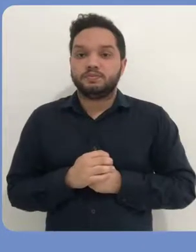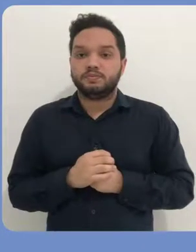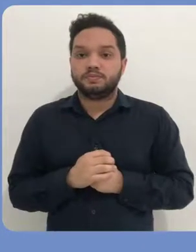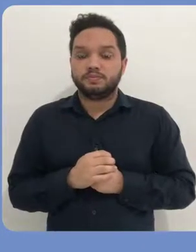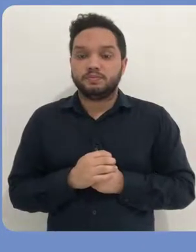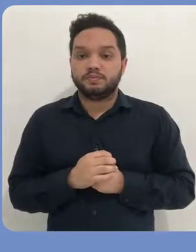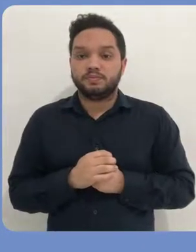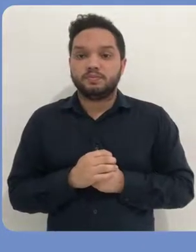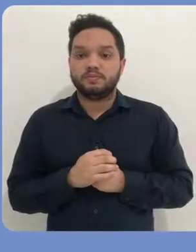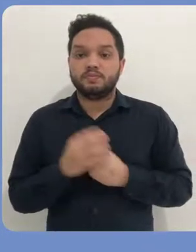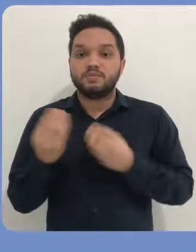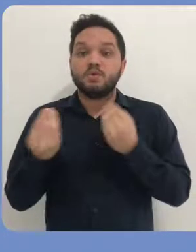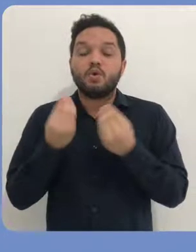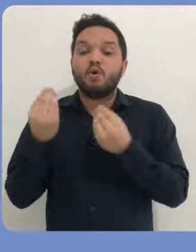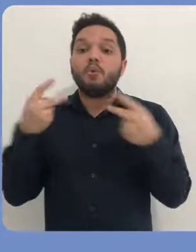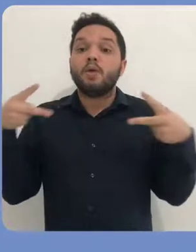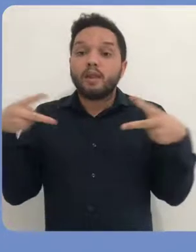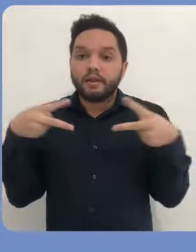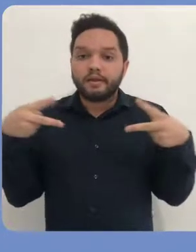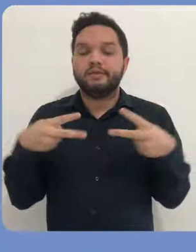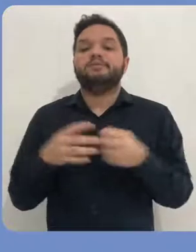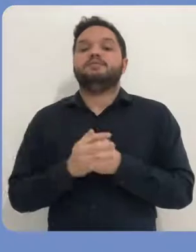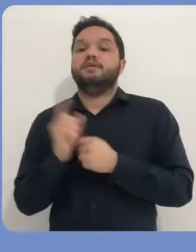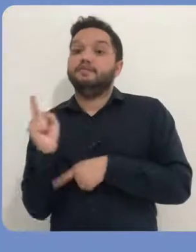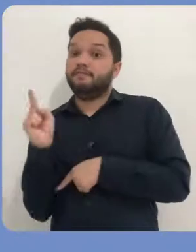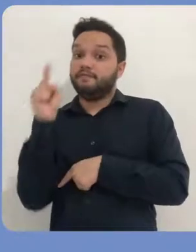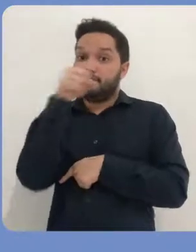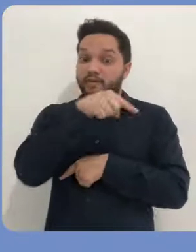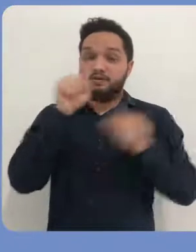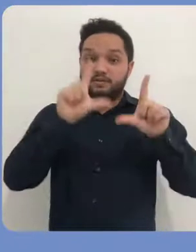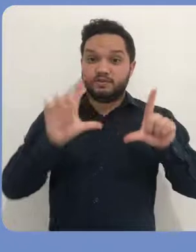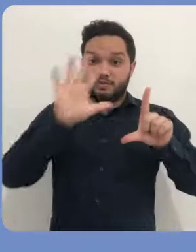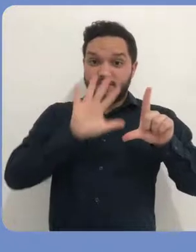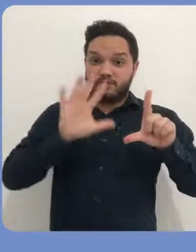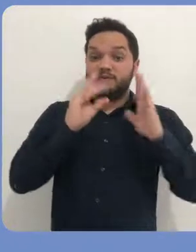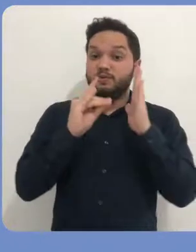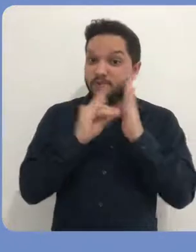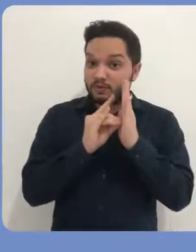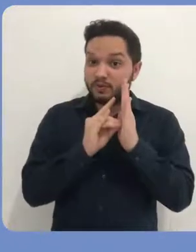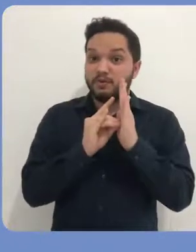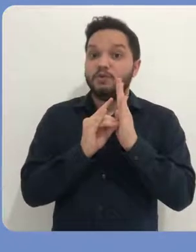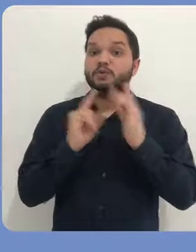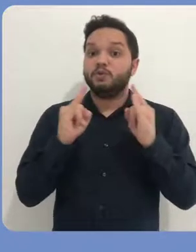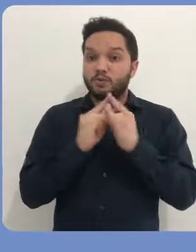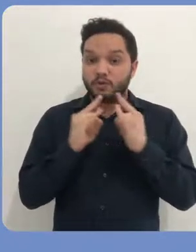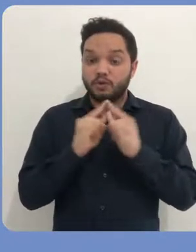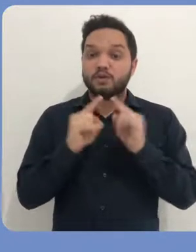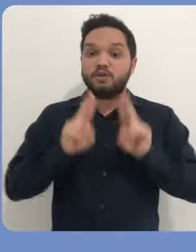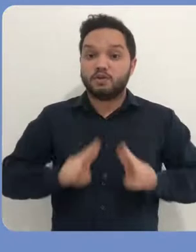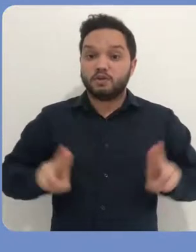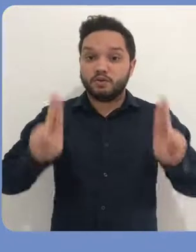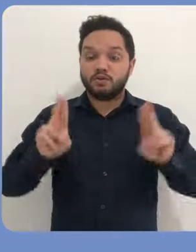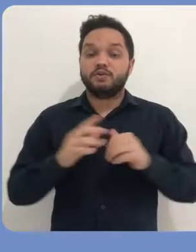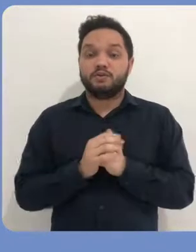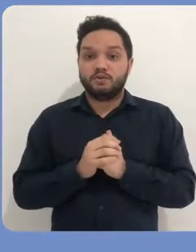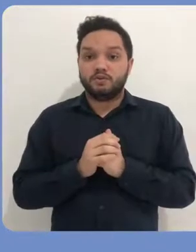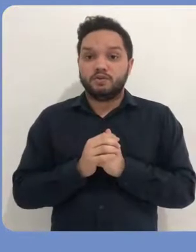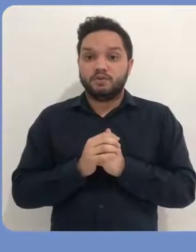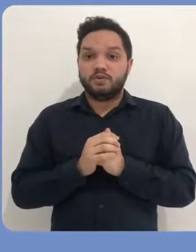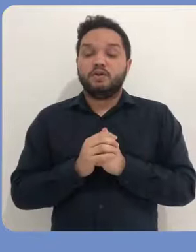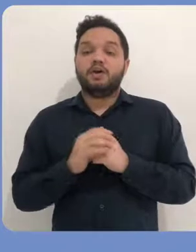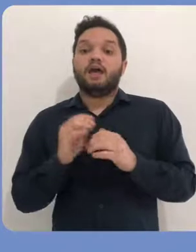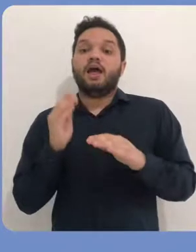Então, para obter a informação do link, eu devo vir na página do repositório institucional da UFSC e fazer a